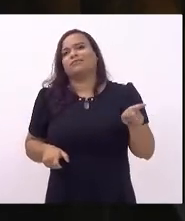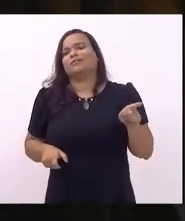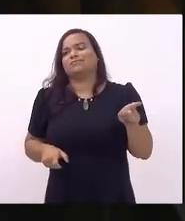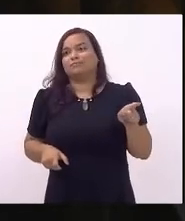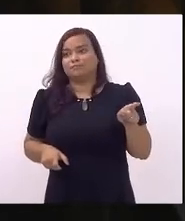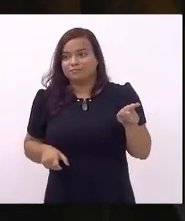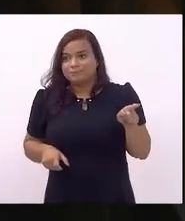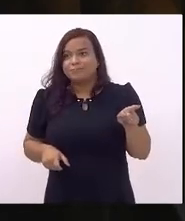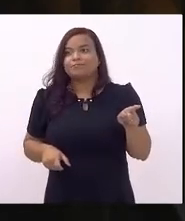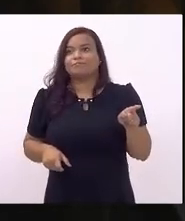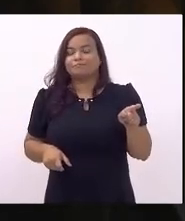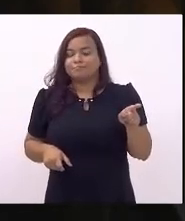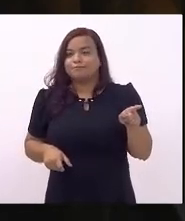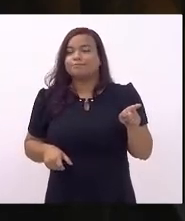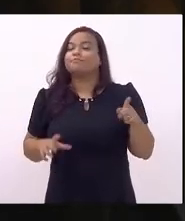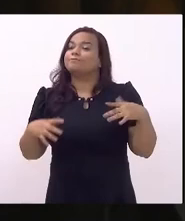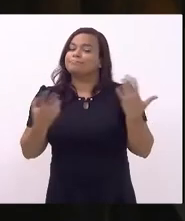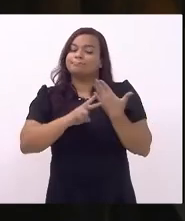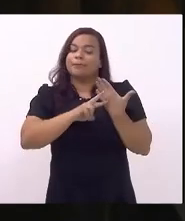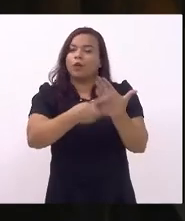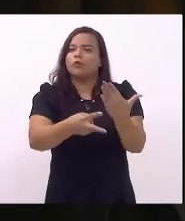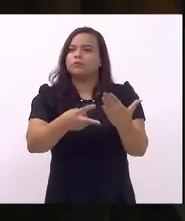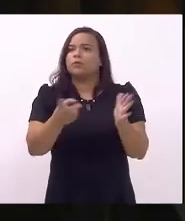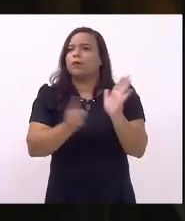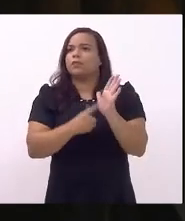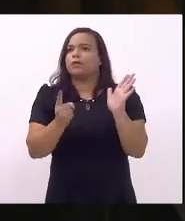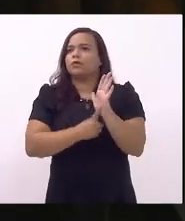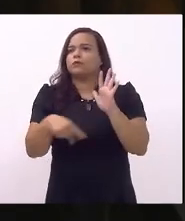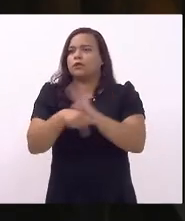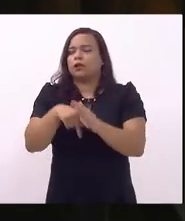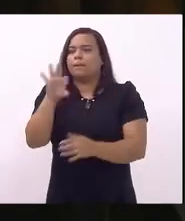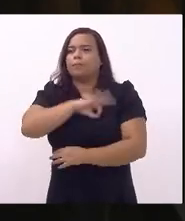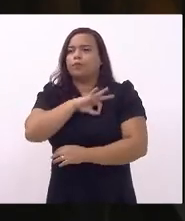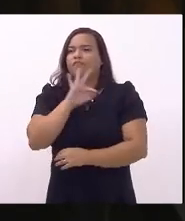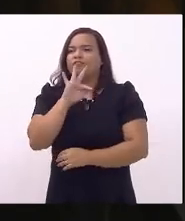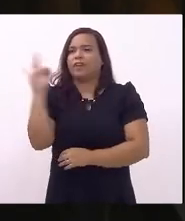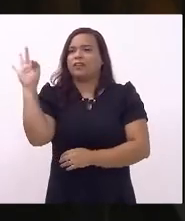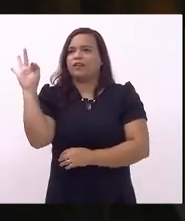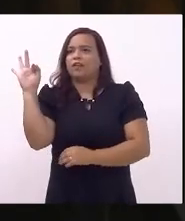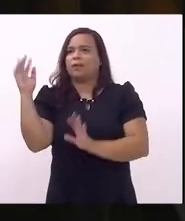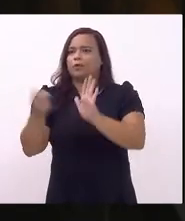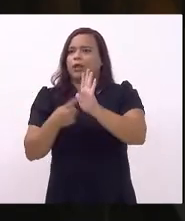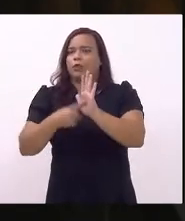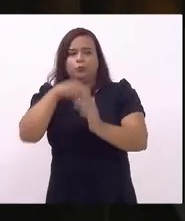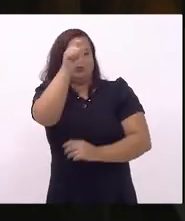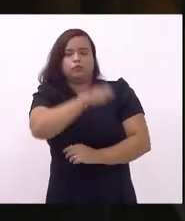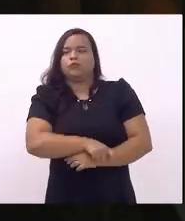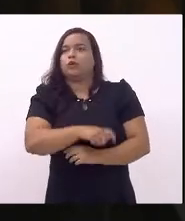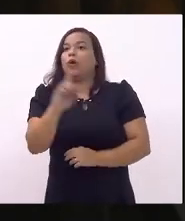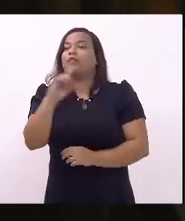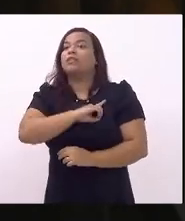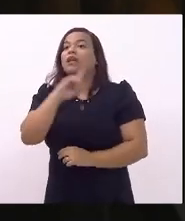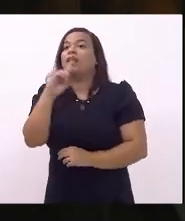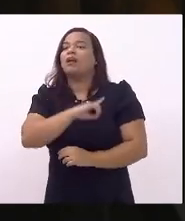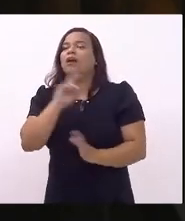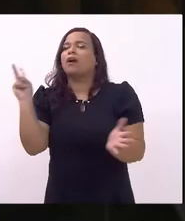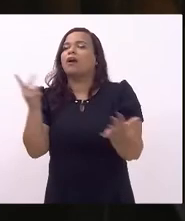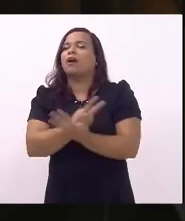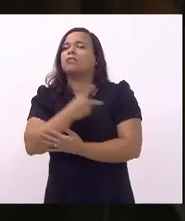e como consequência da denúncia que sofreu da polícia federal o delegado que o denunciou foi